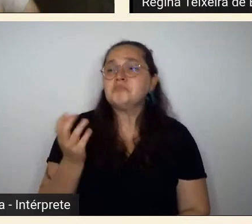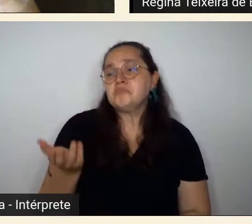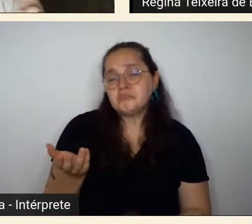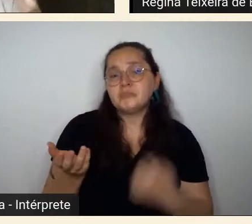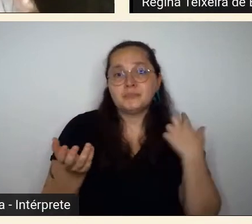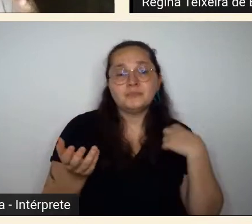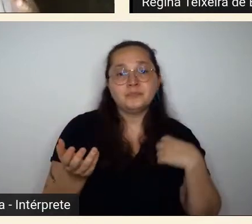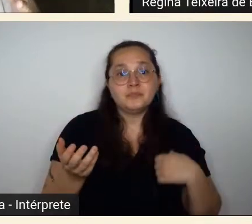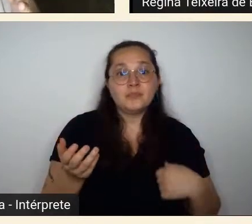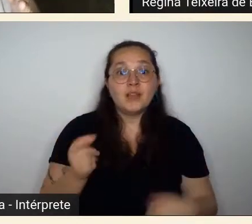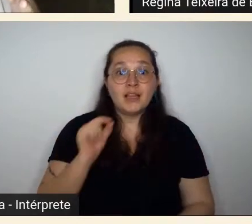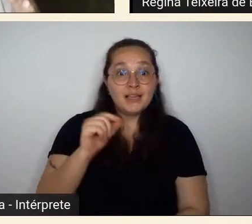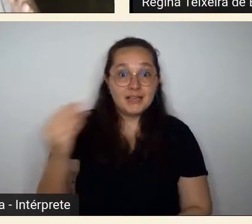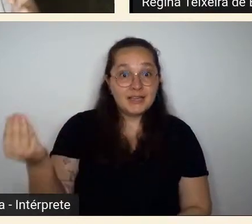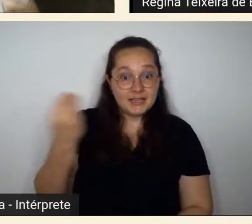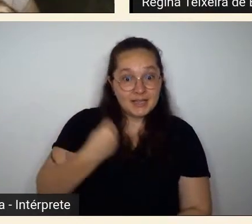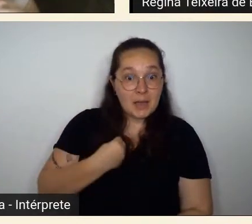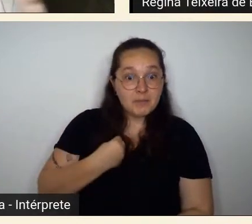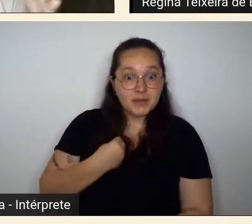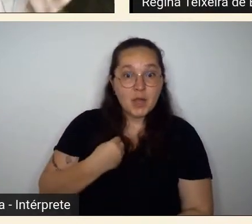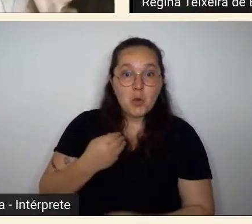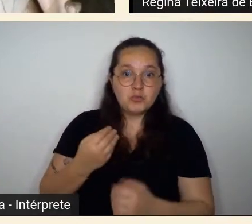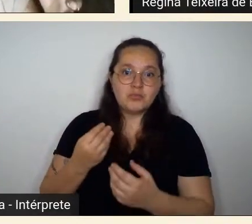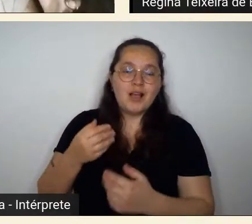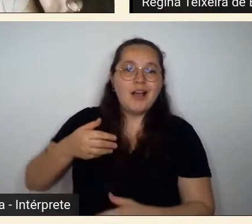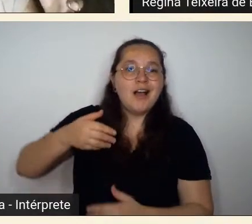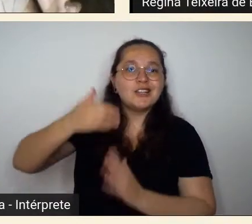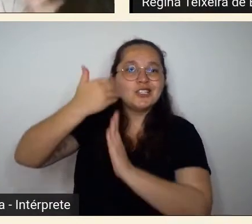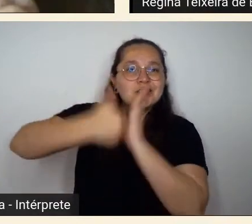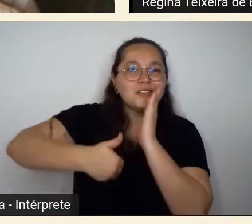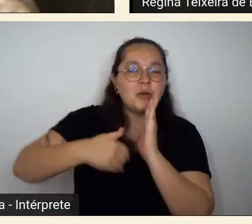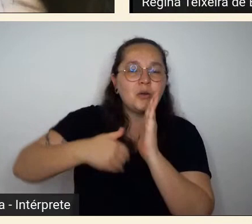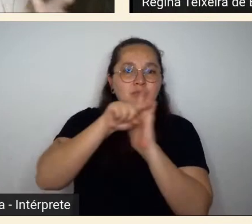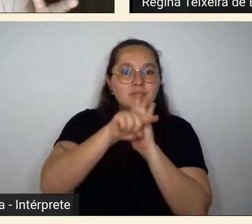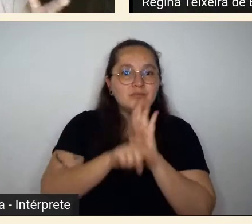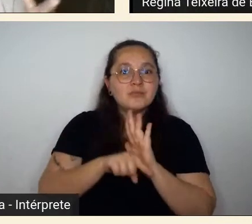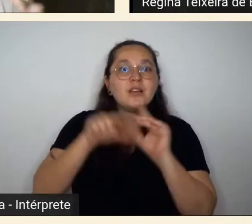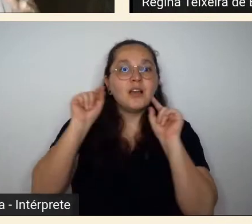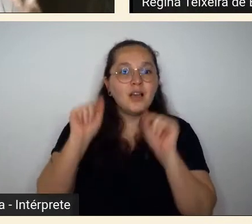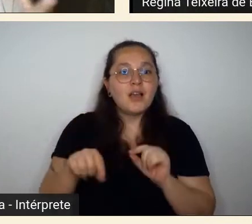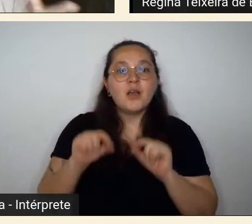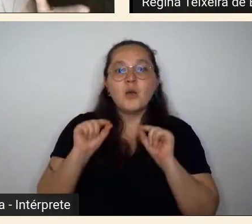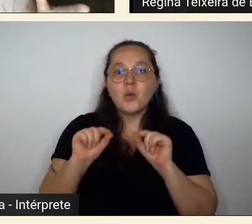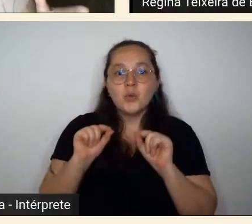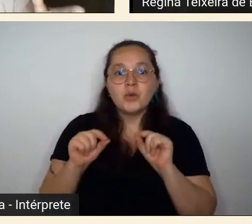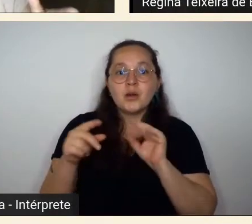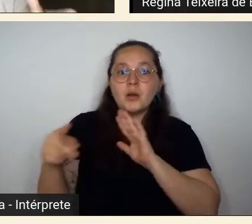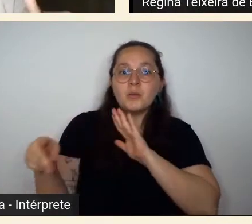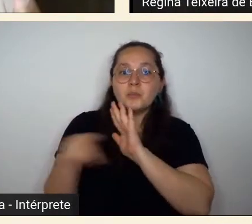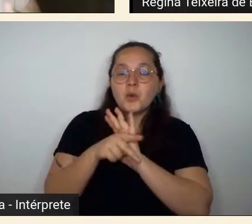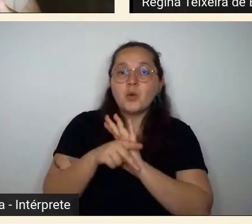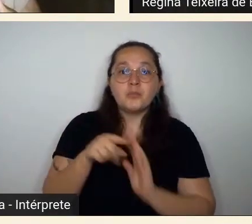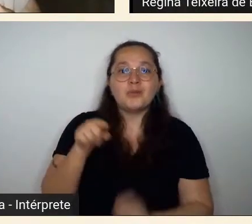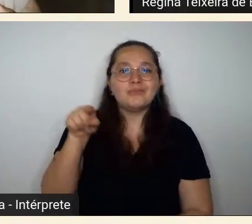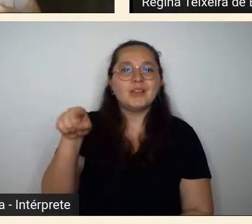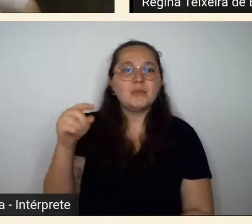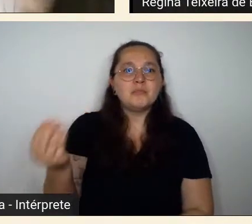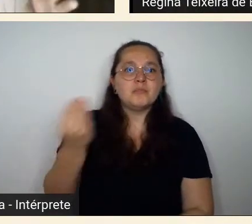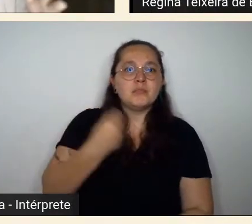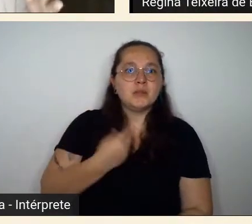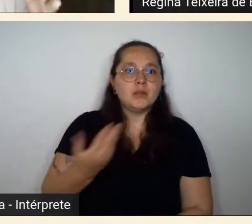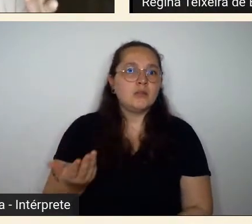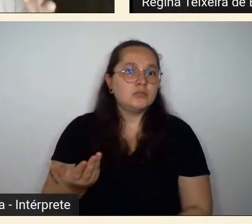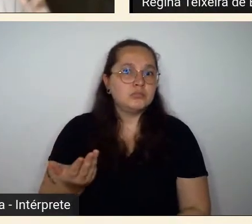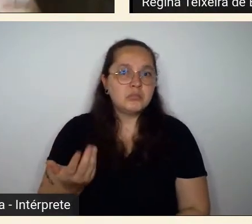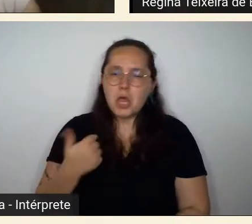quem me deu a bolsa para fazer essa pesquisa foi uma fellowship da Kuggenheim que eu consegui e não tive